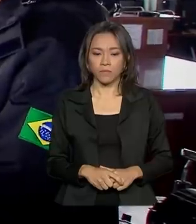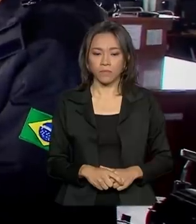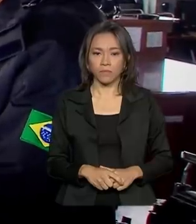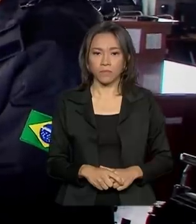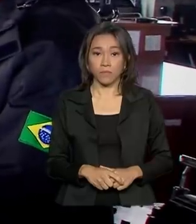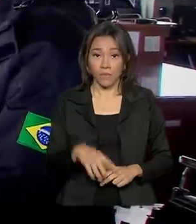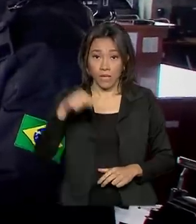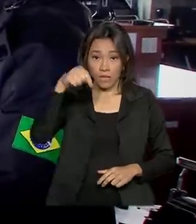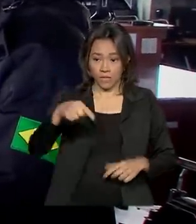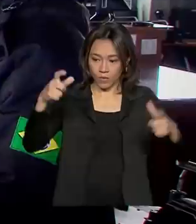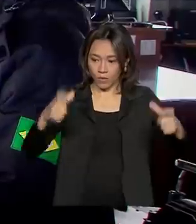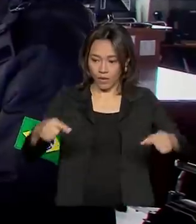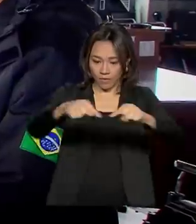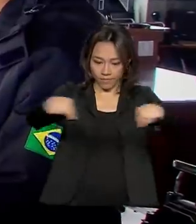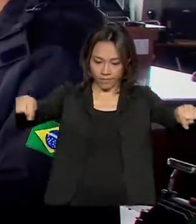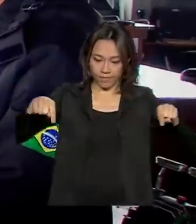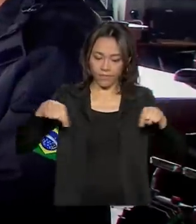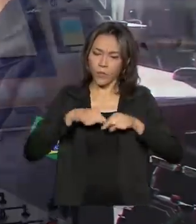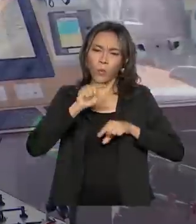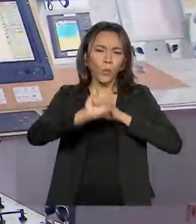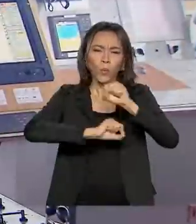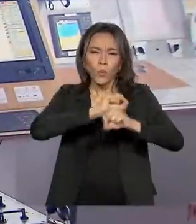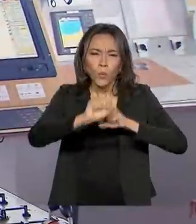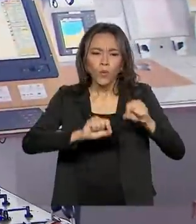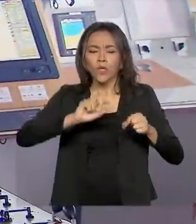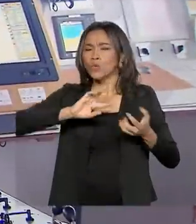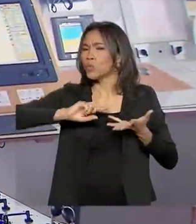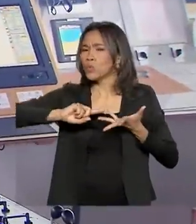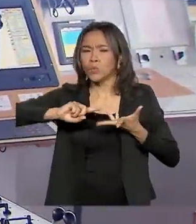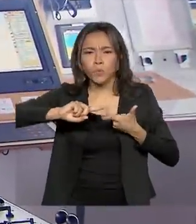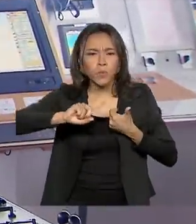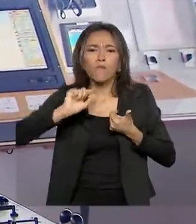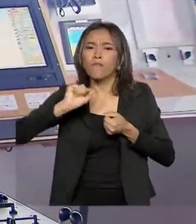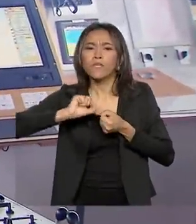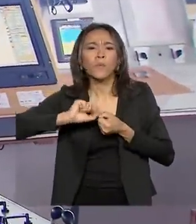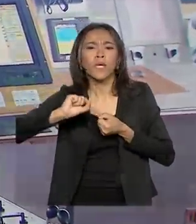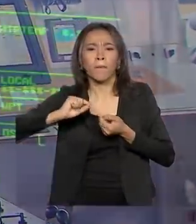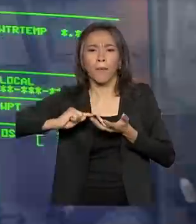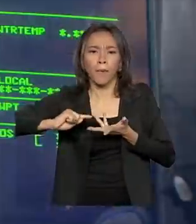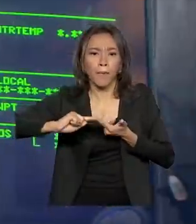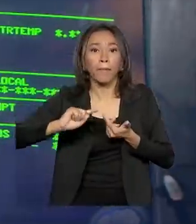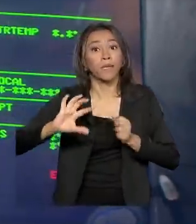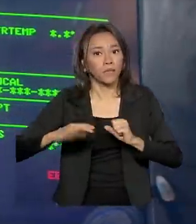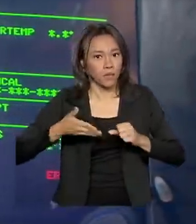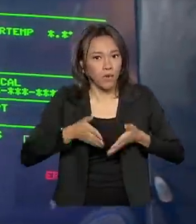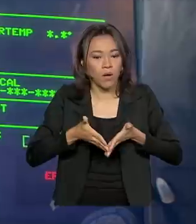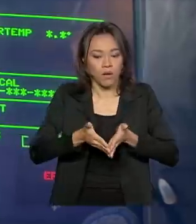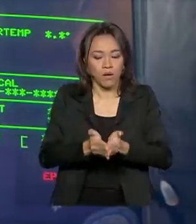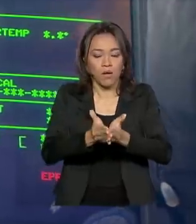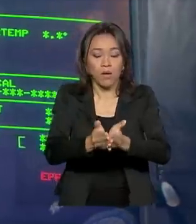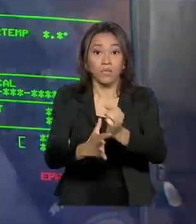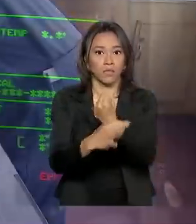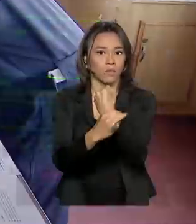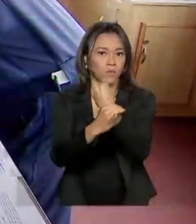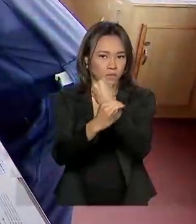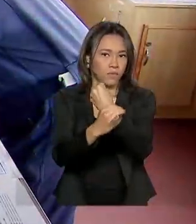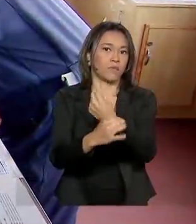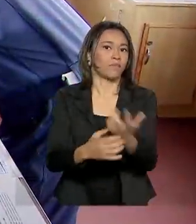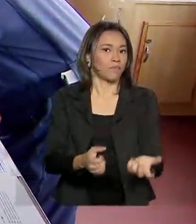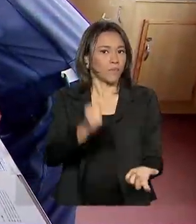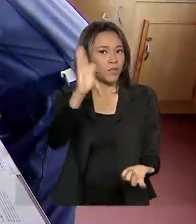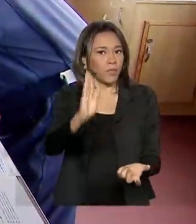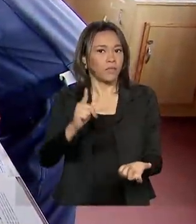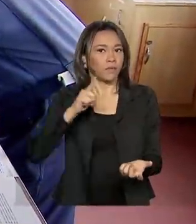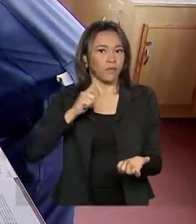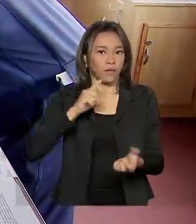Nesta sala de comando, são definidas todas as ações para garantir uma navegação segura que permite o Brasil ter um